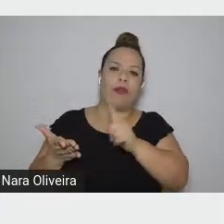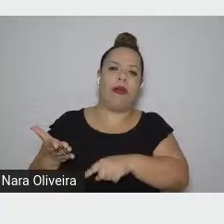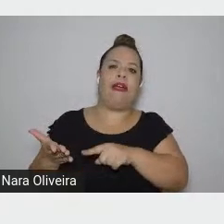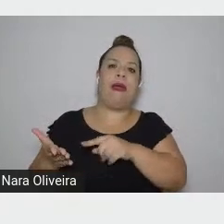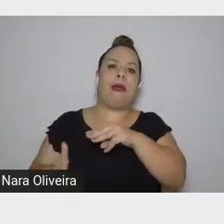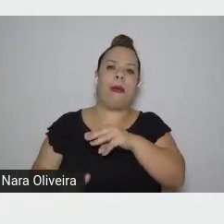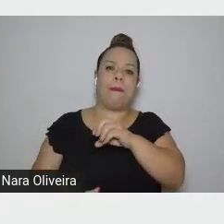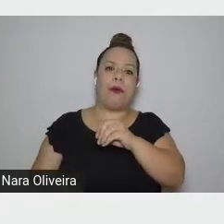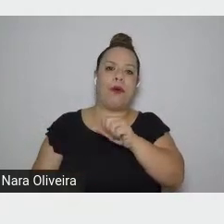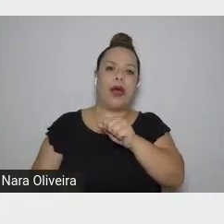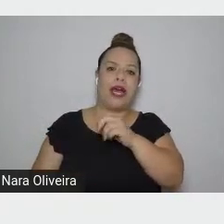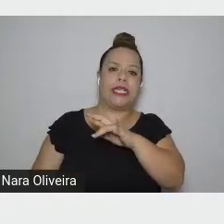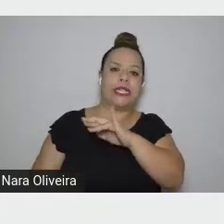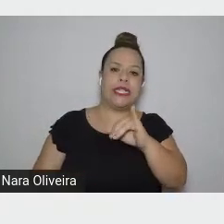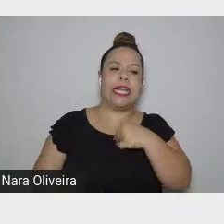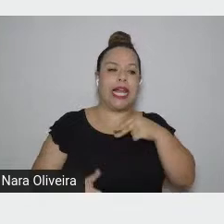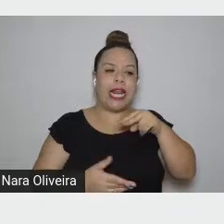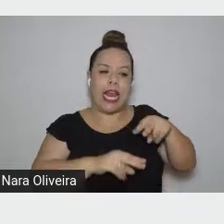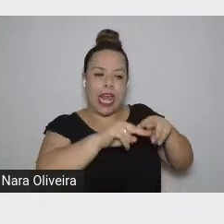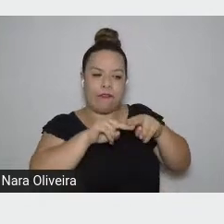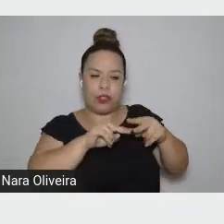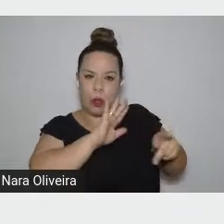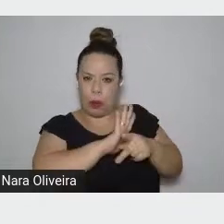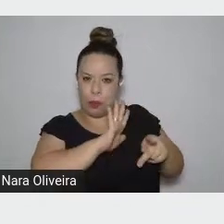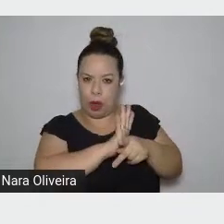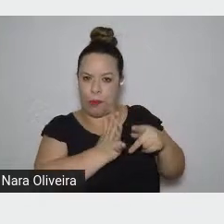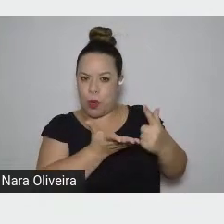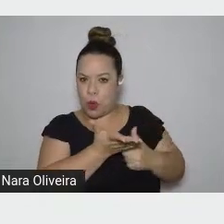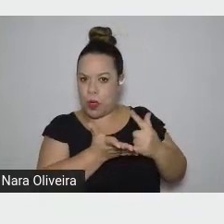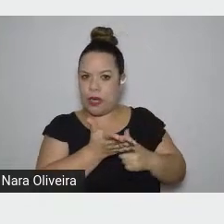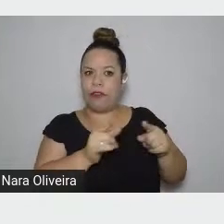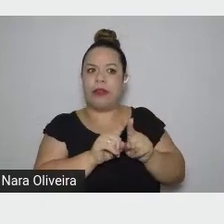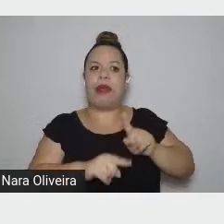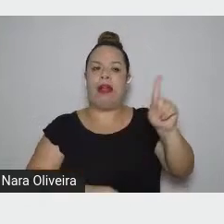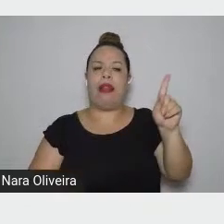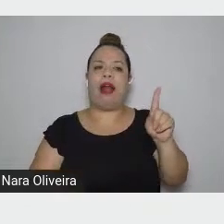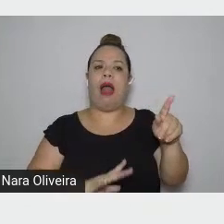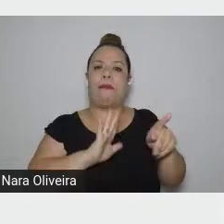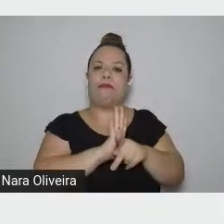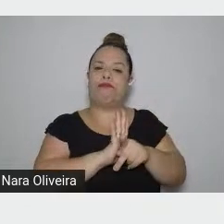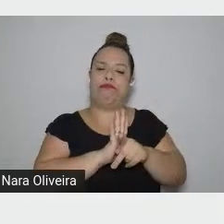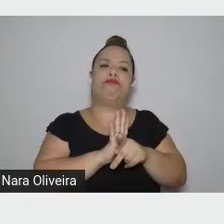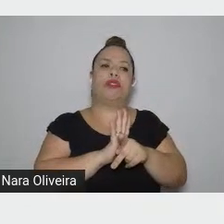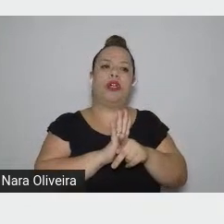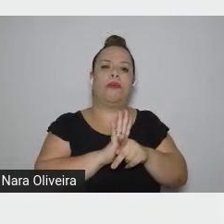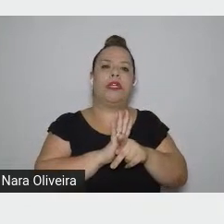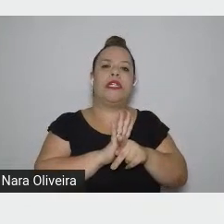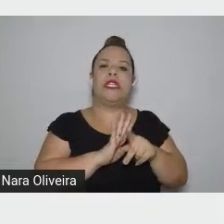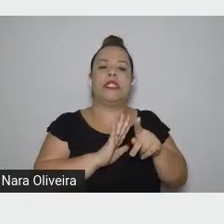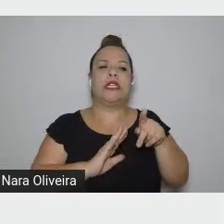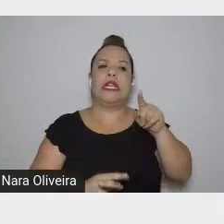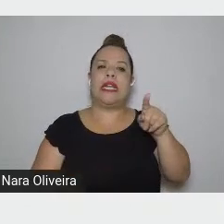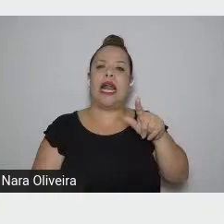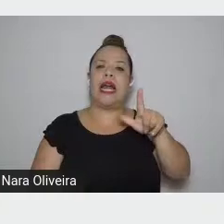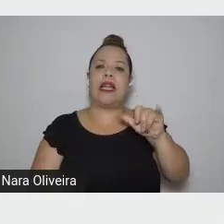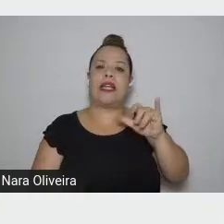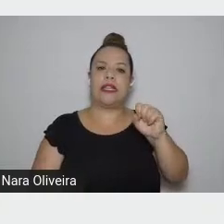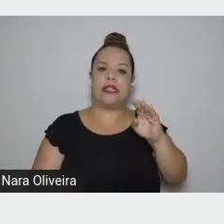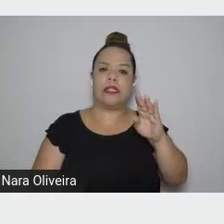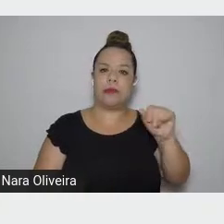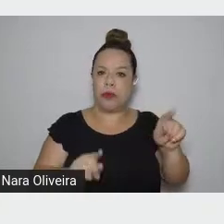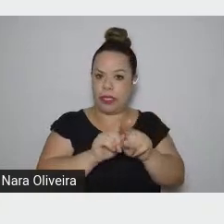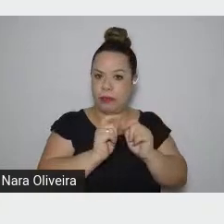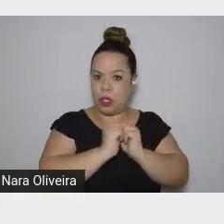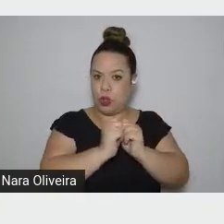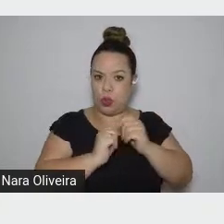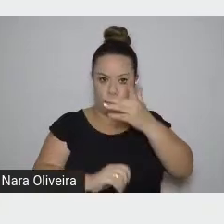dos mouros de Lisboa com a ajuda dos cruzados normandos,